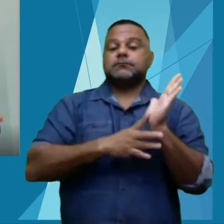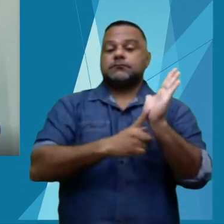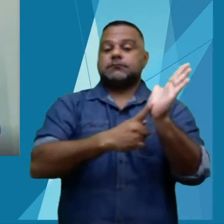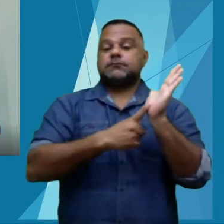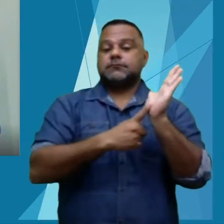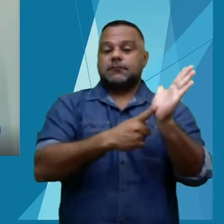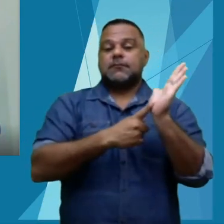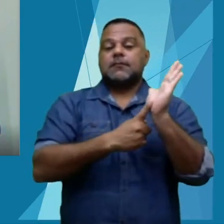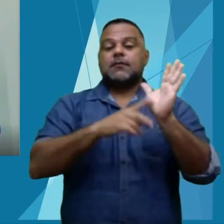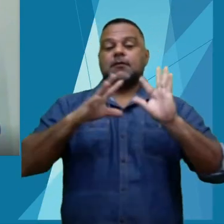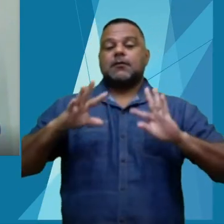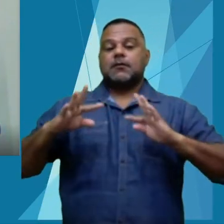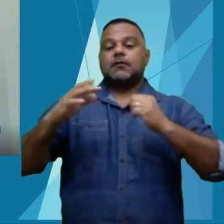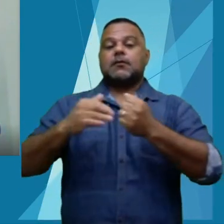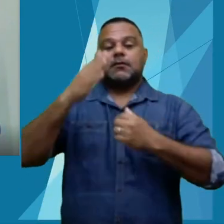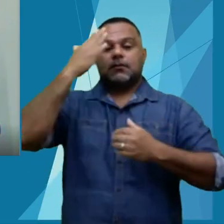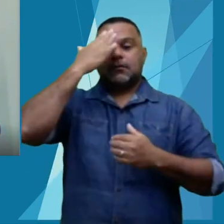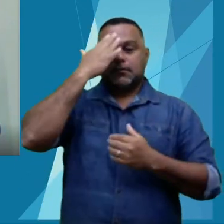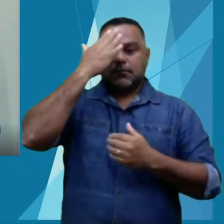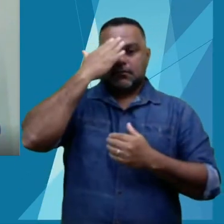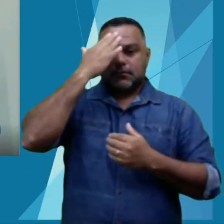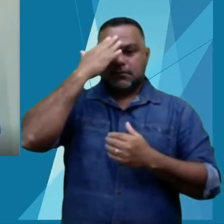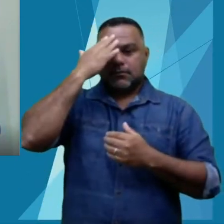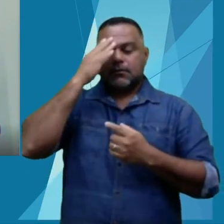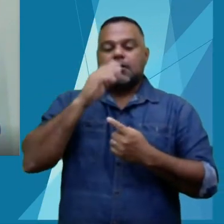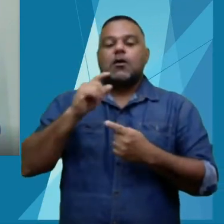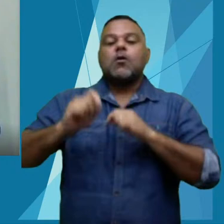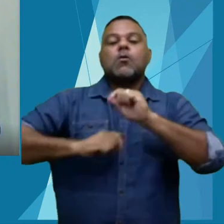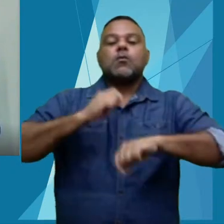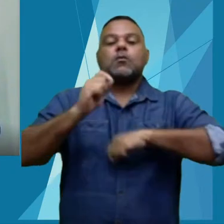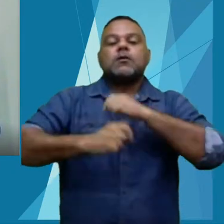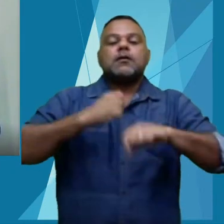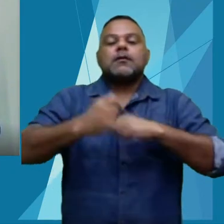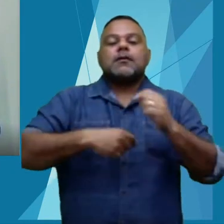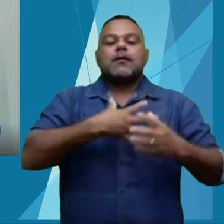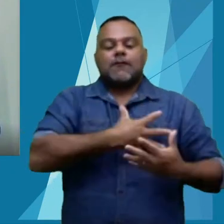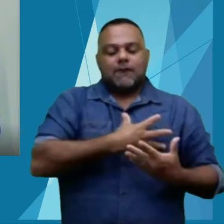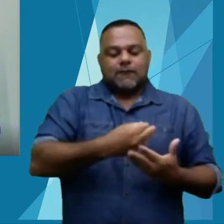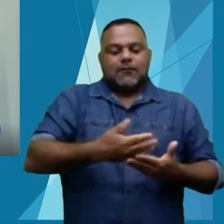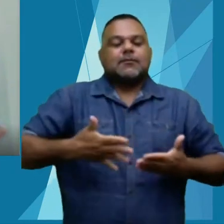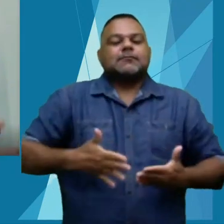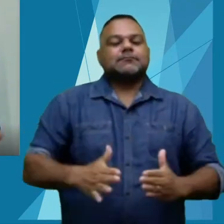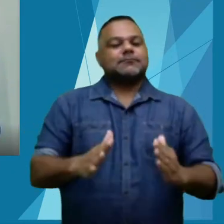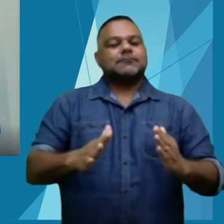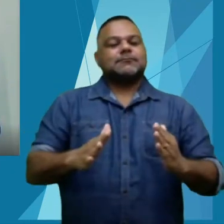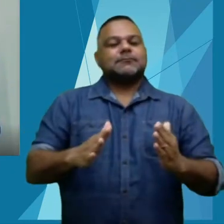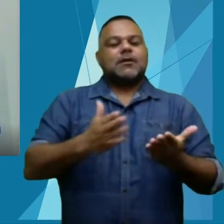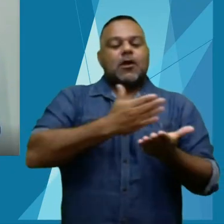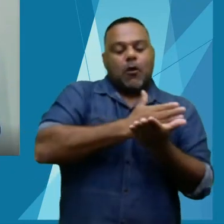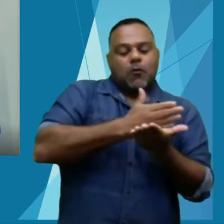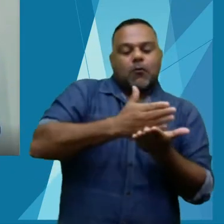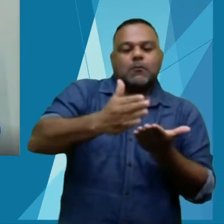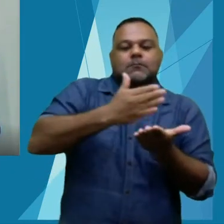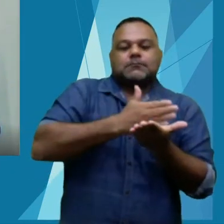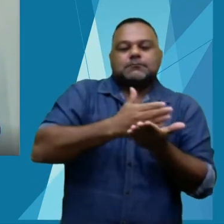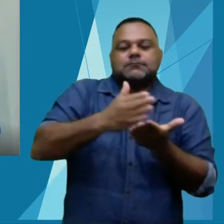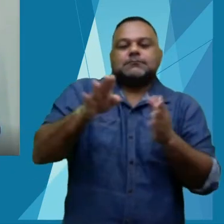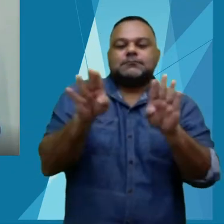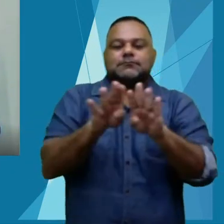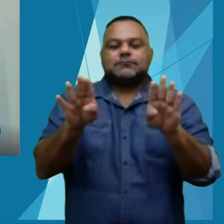mundo sabe, né, o que representa um filho e o nascimento desse filho. Assim são os nossos livros